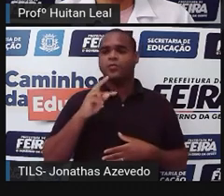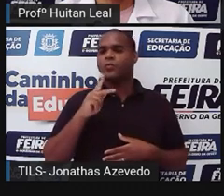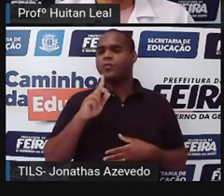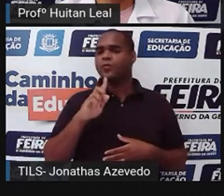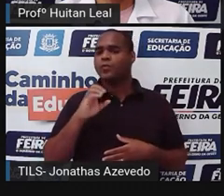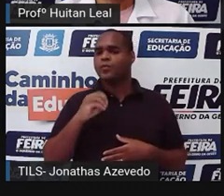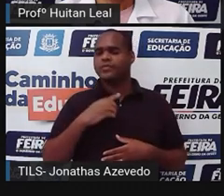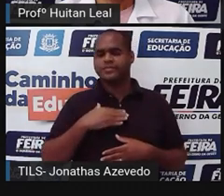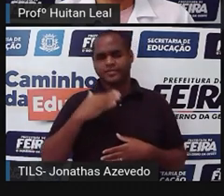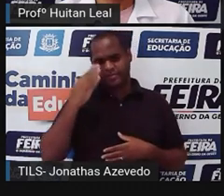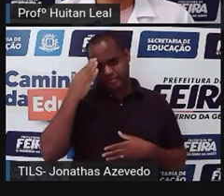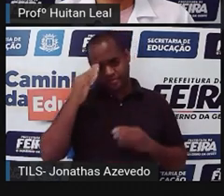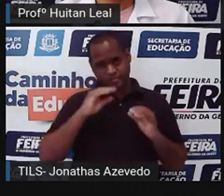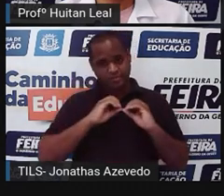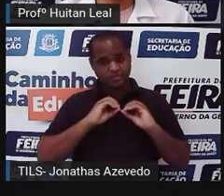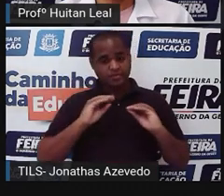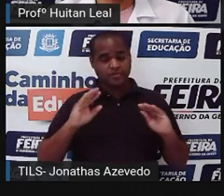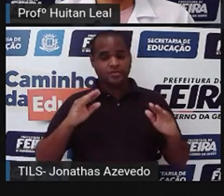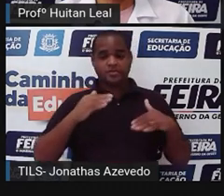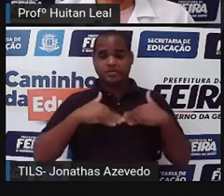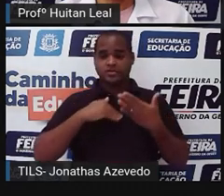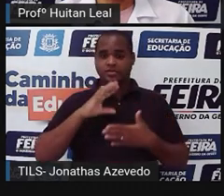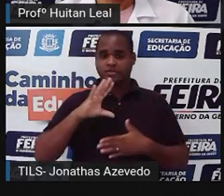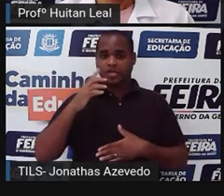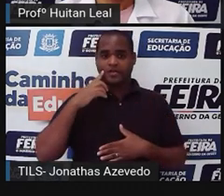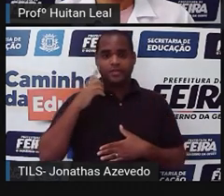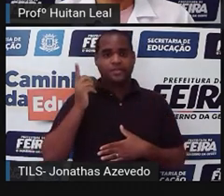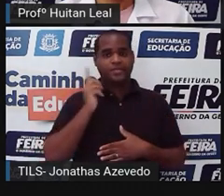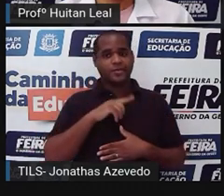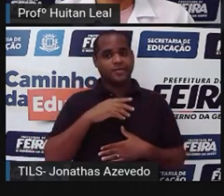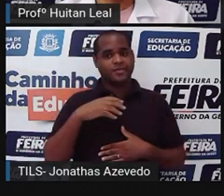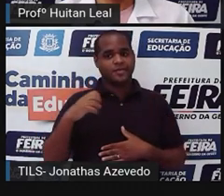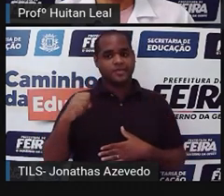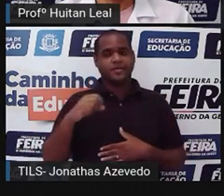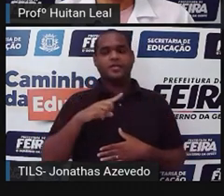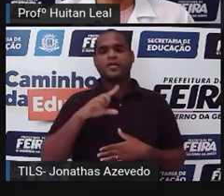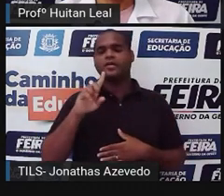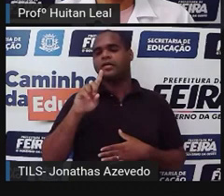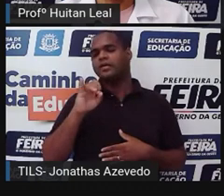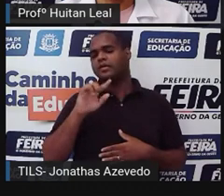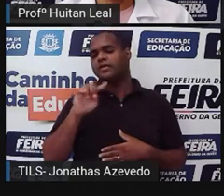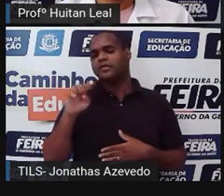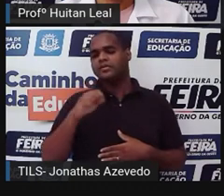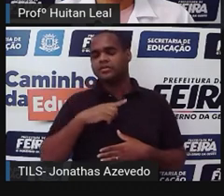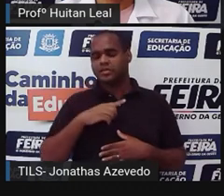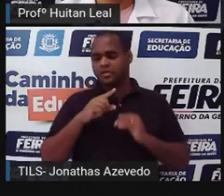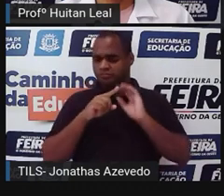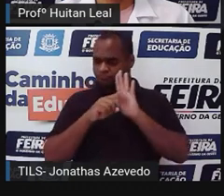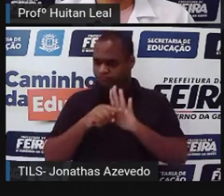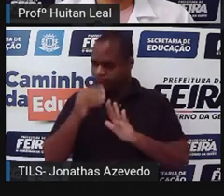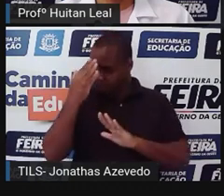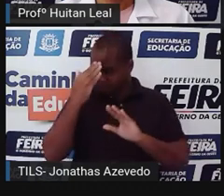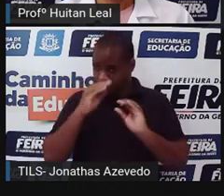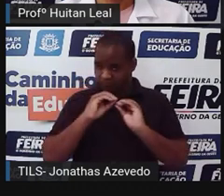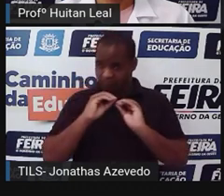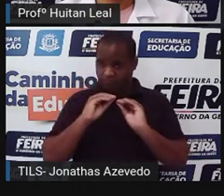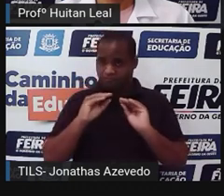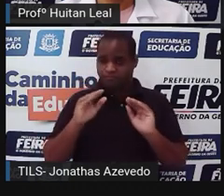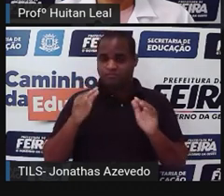imediatamente que havia sido resgatado. Lise o ajudava a se recuperar, quando, de repente,